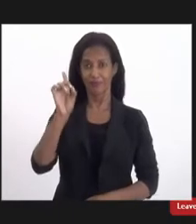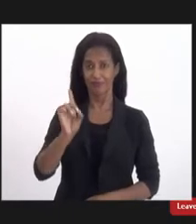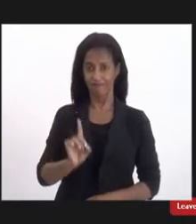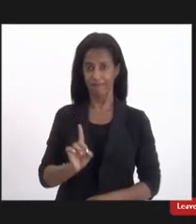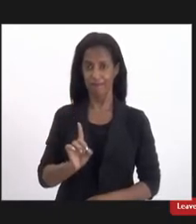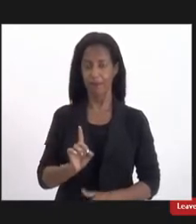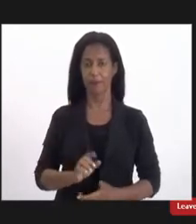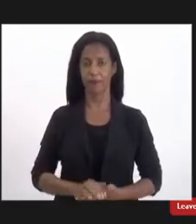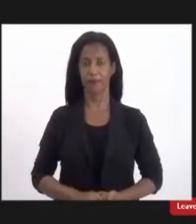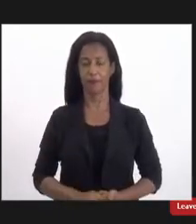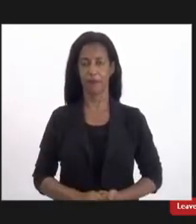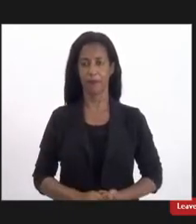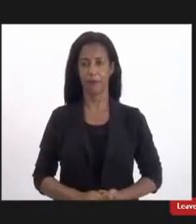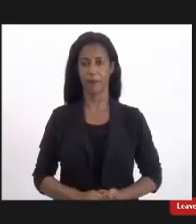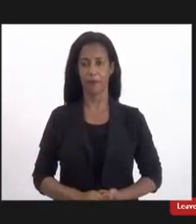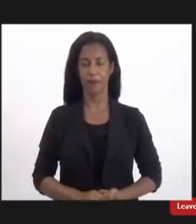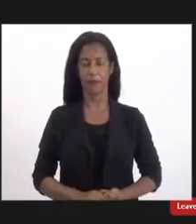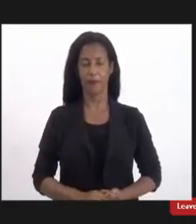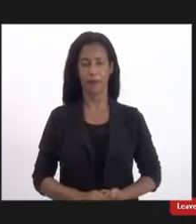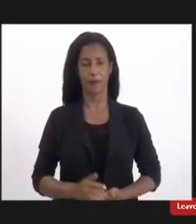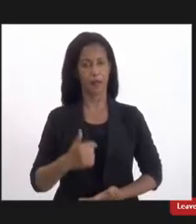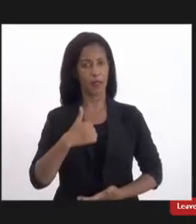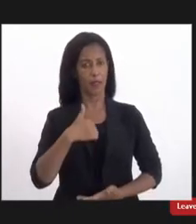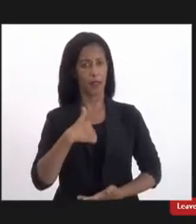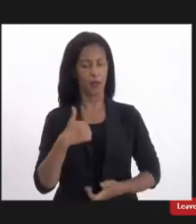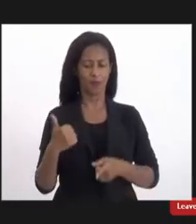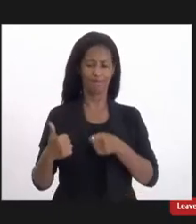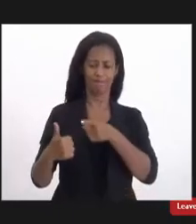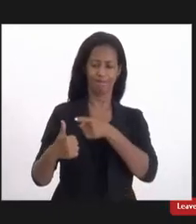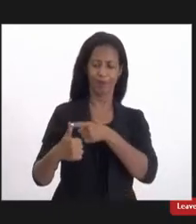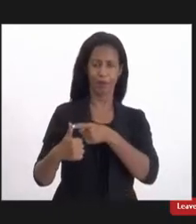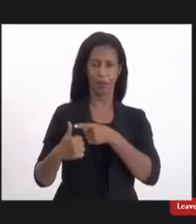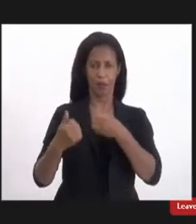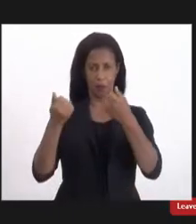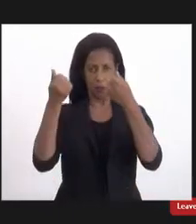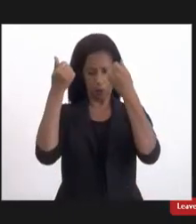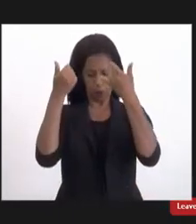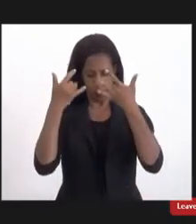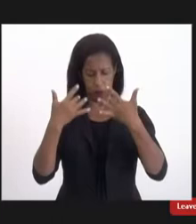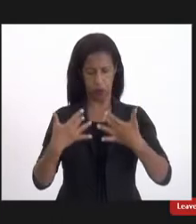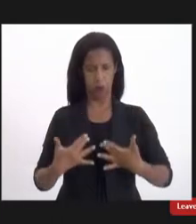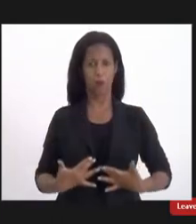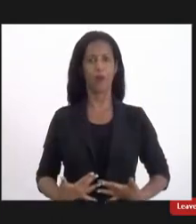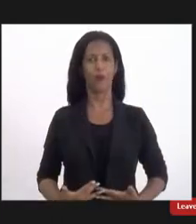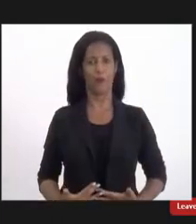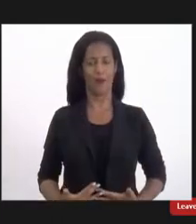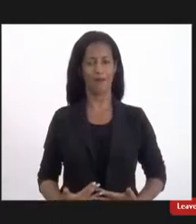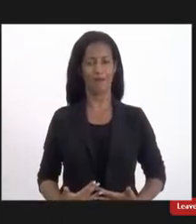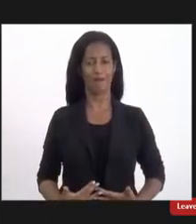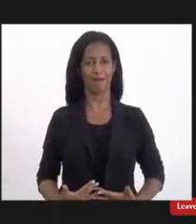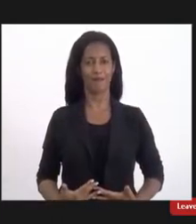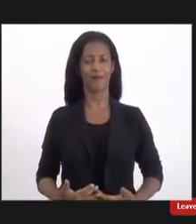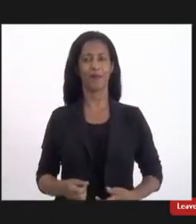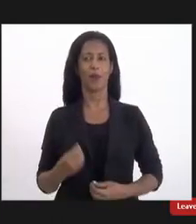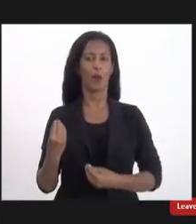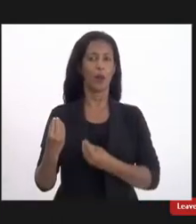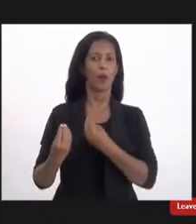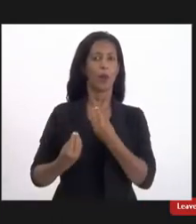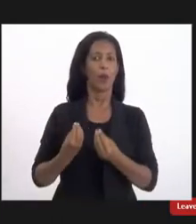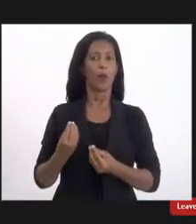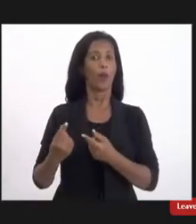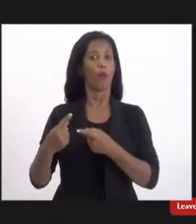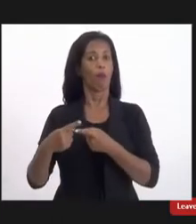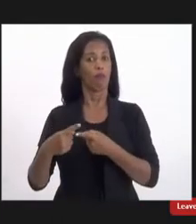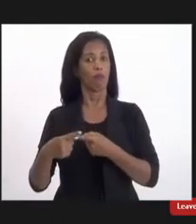E eu queria primeiro me descrever nessa audiência, por conta de que